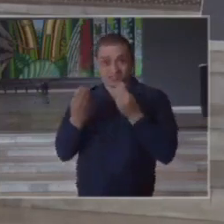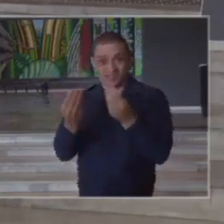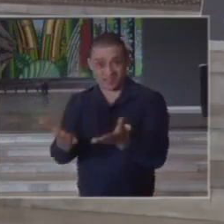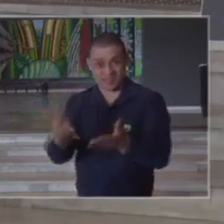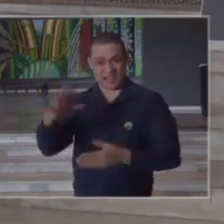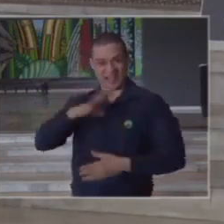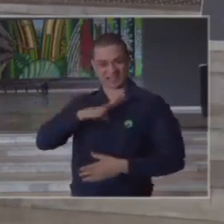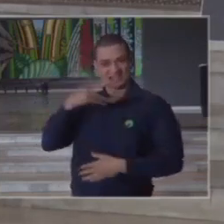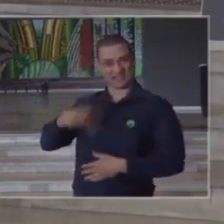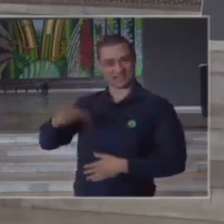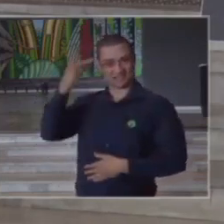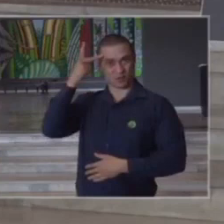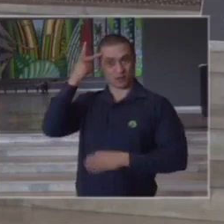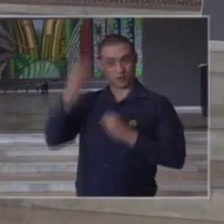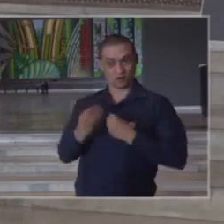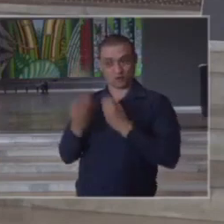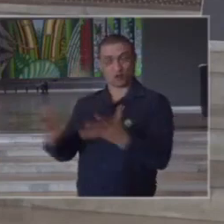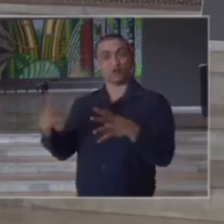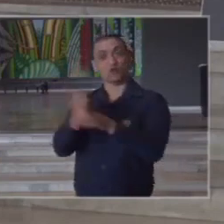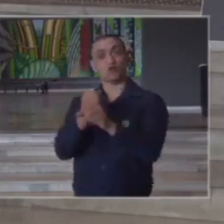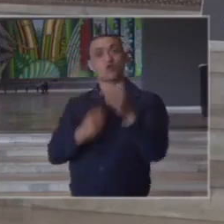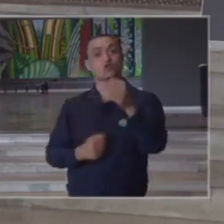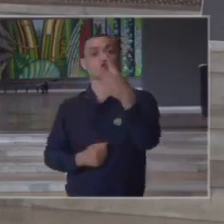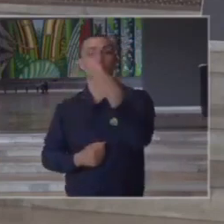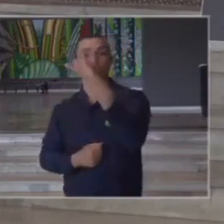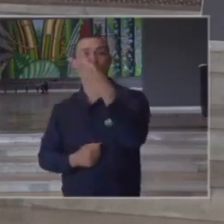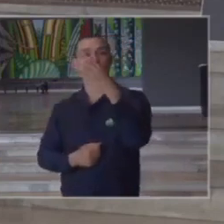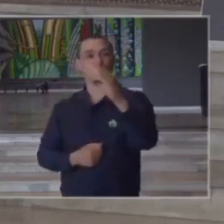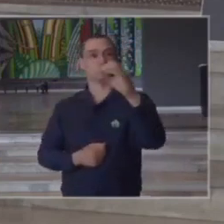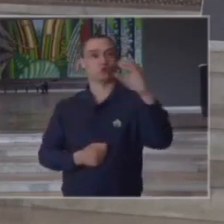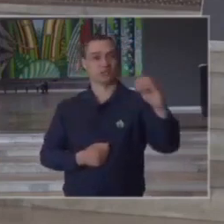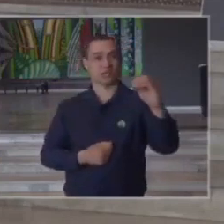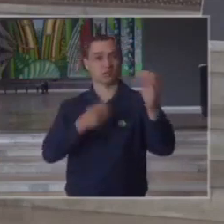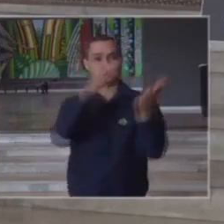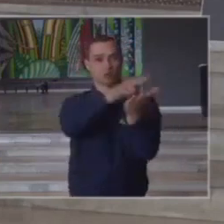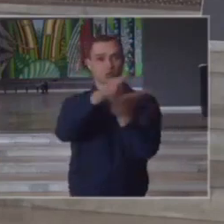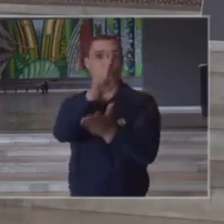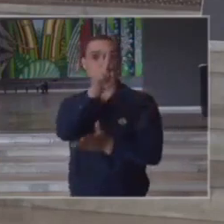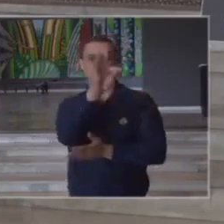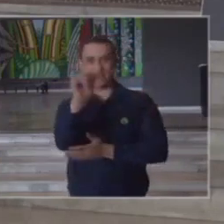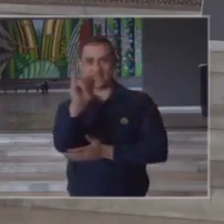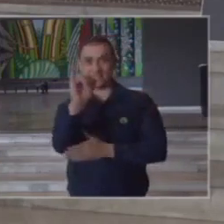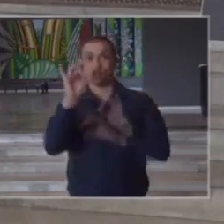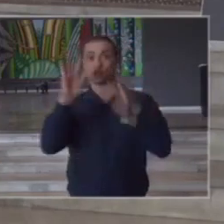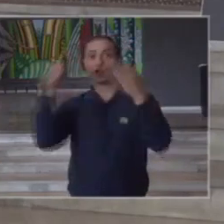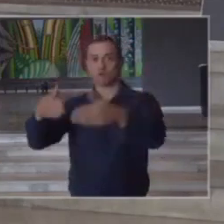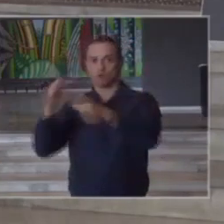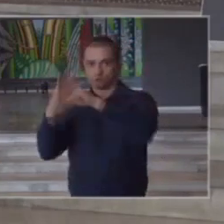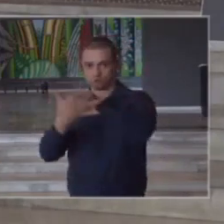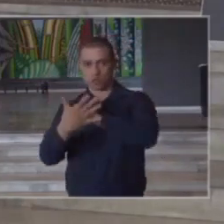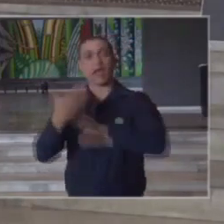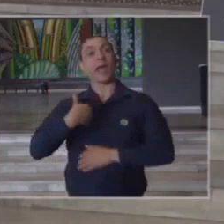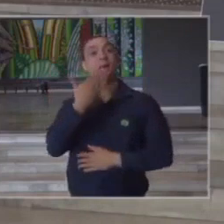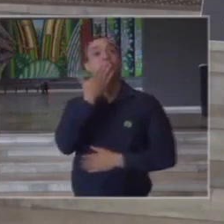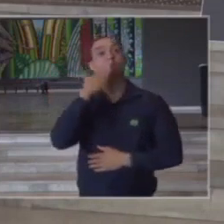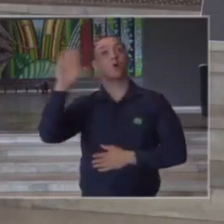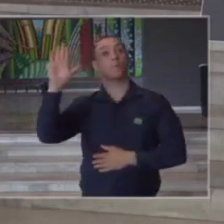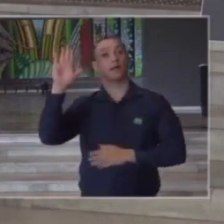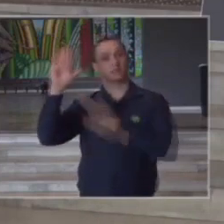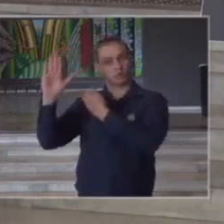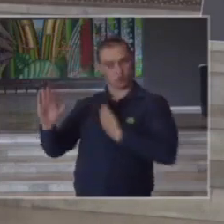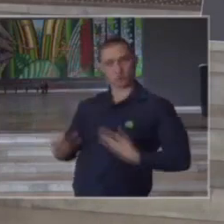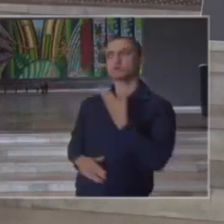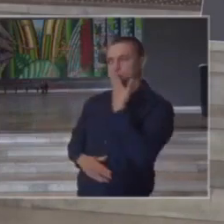para a cidade de São Paulo 200 leitos de UTI dedicados ao COVID uma promessa feita ao